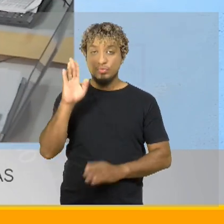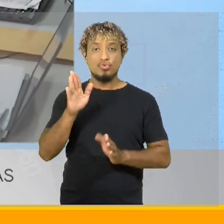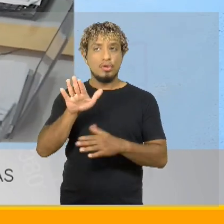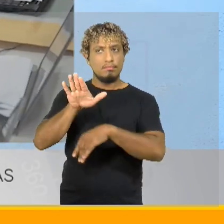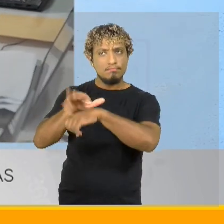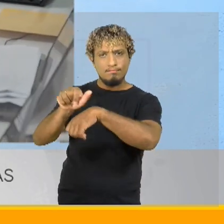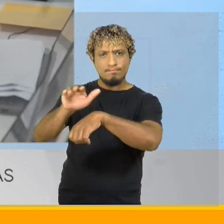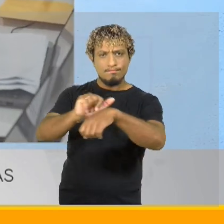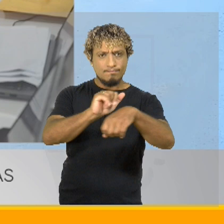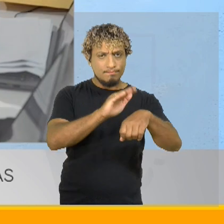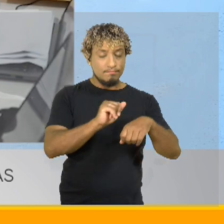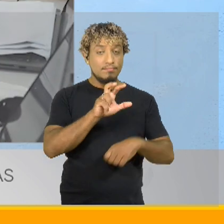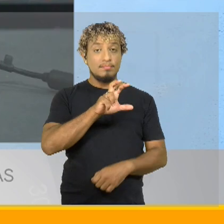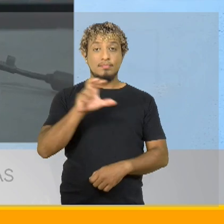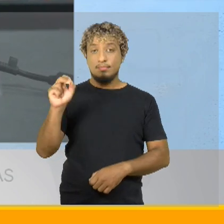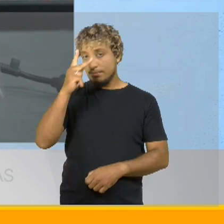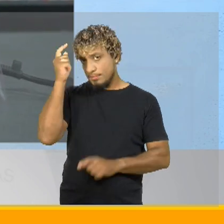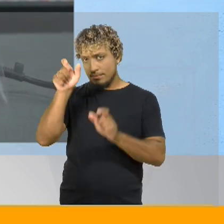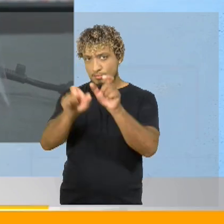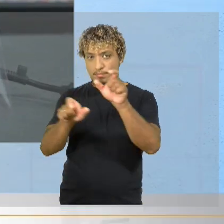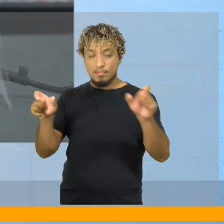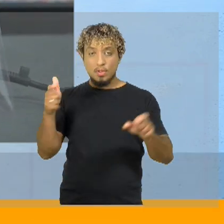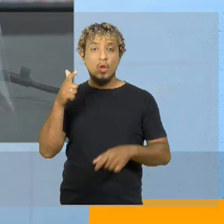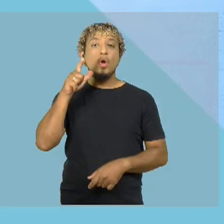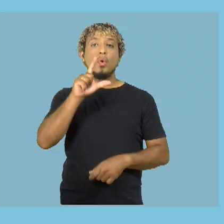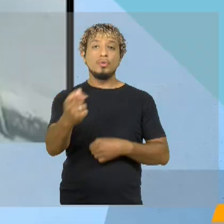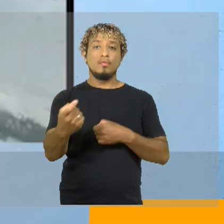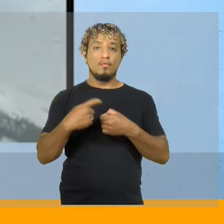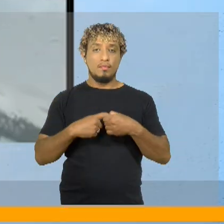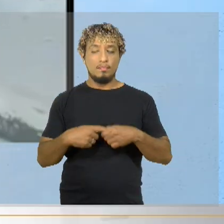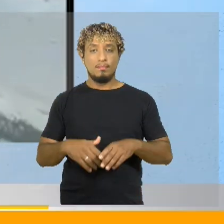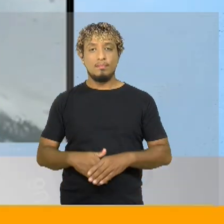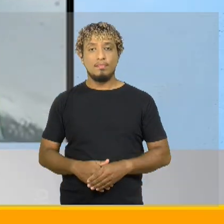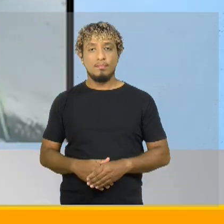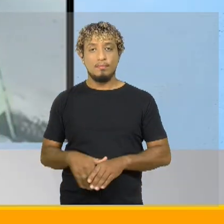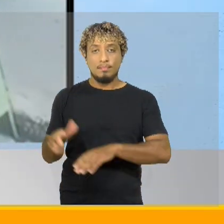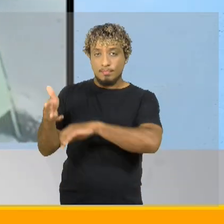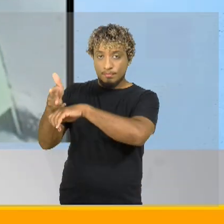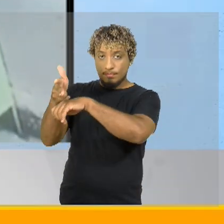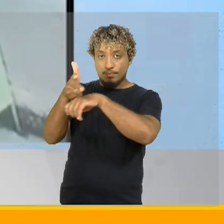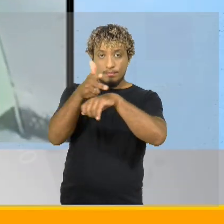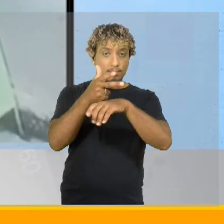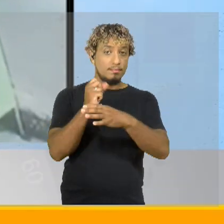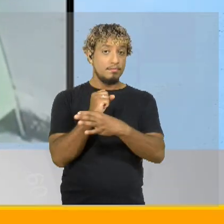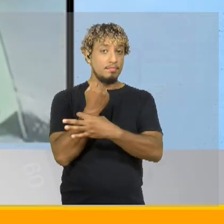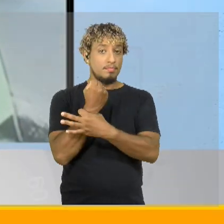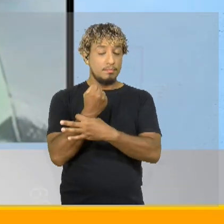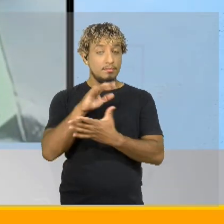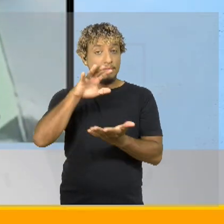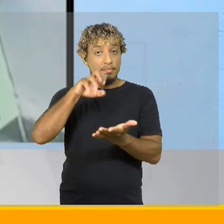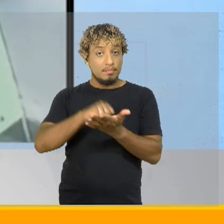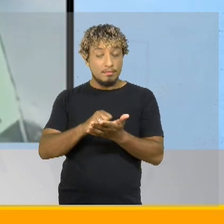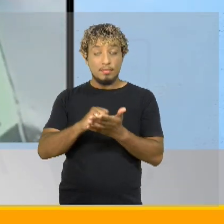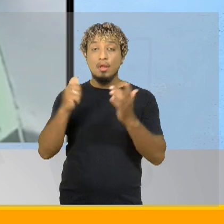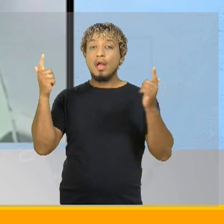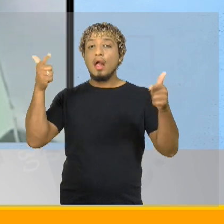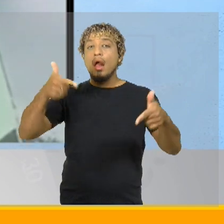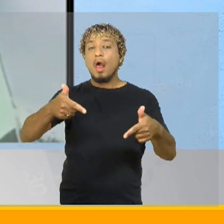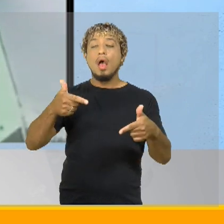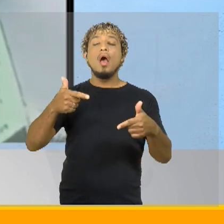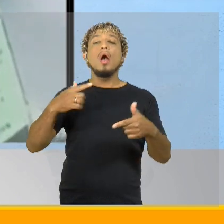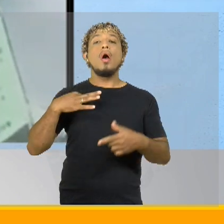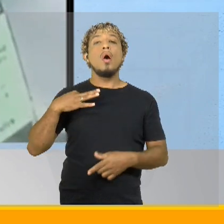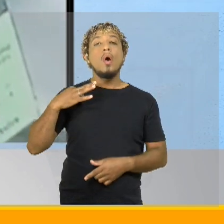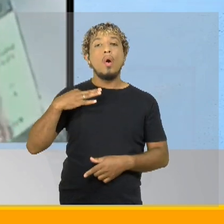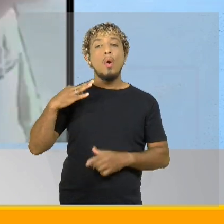intimadas e outras 500 conseguiram o aparelho de volta. Câmeras de segurança registraram o assalto de uma loja de roupas na